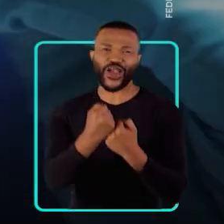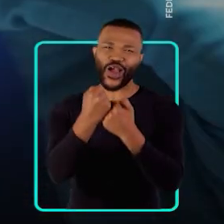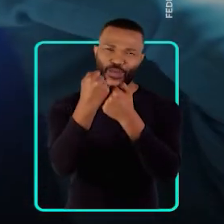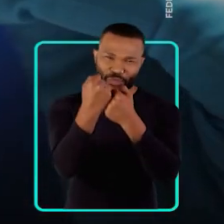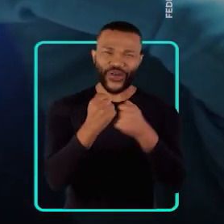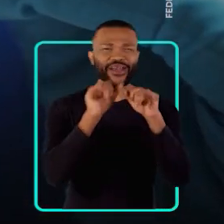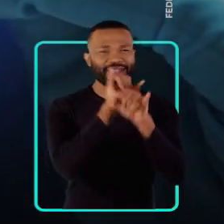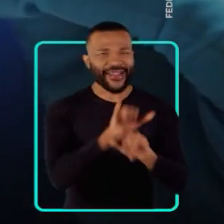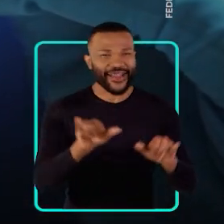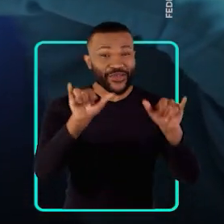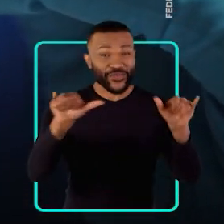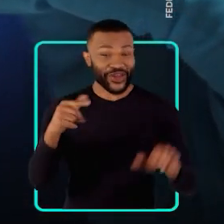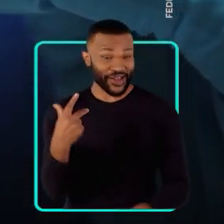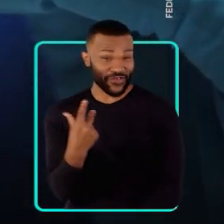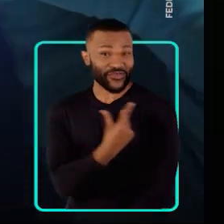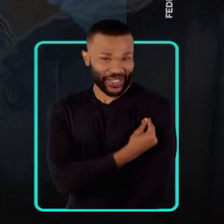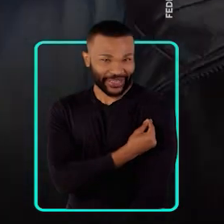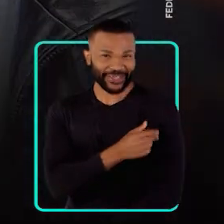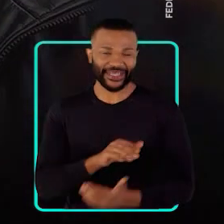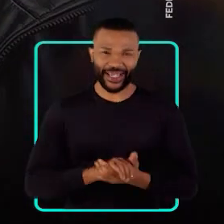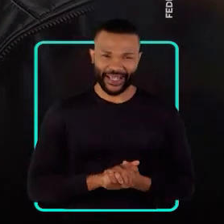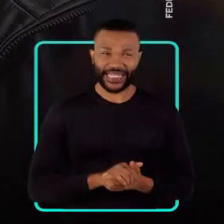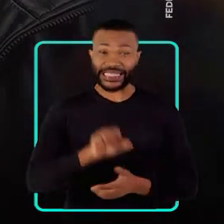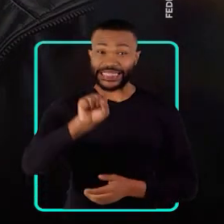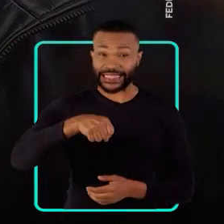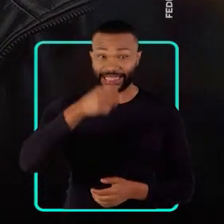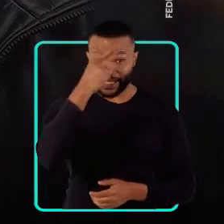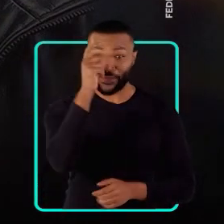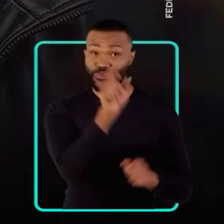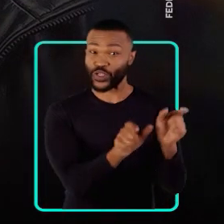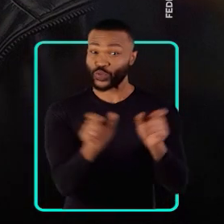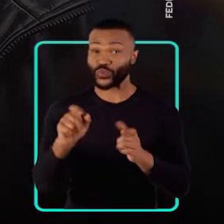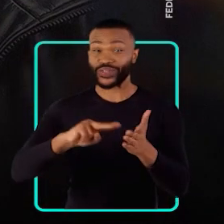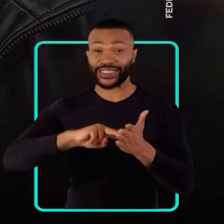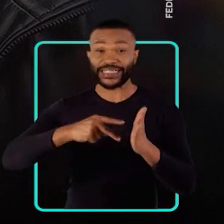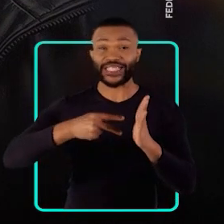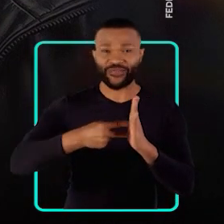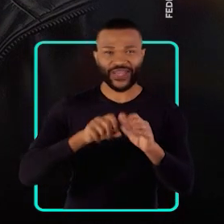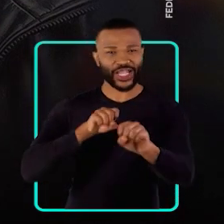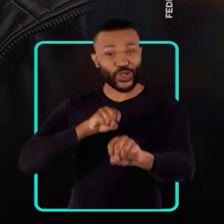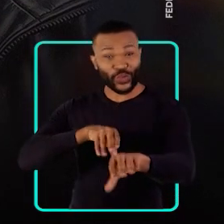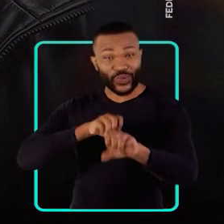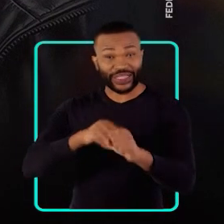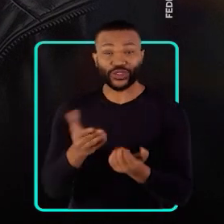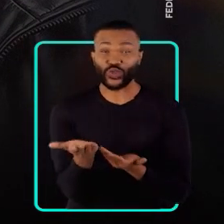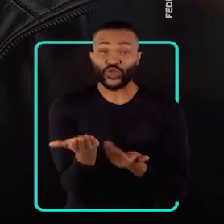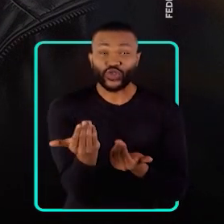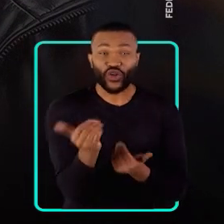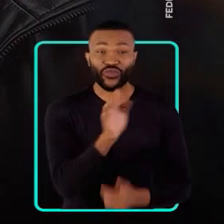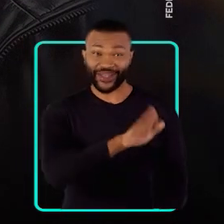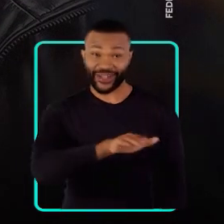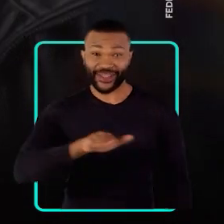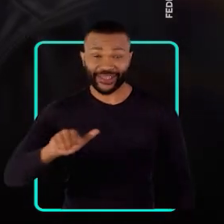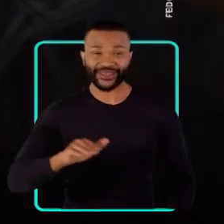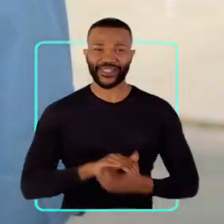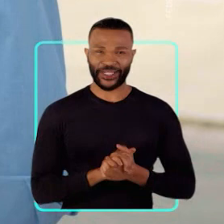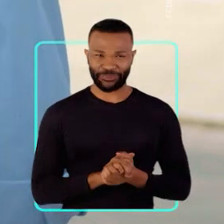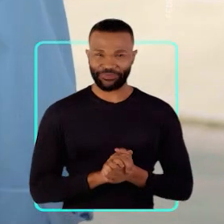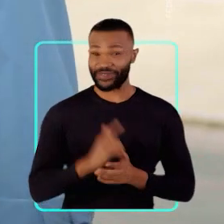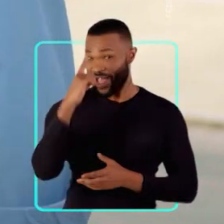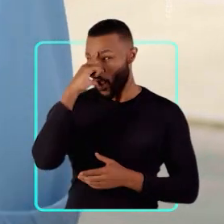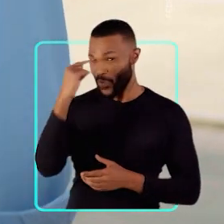mais as campanhas de vacinação. Sim às pessoas. É dizer sim à educação dos jovens e crianças.